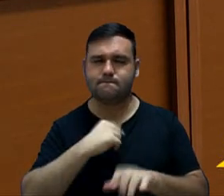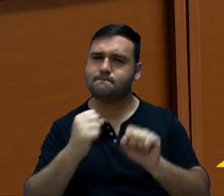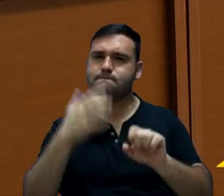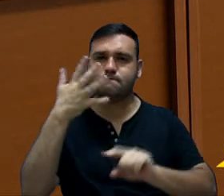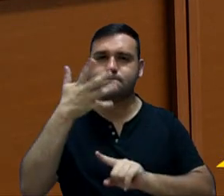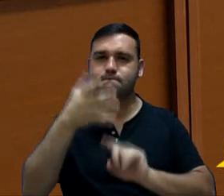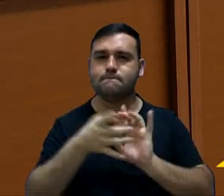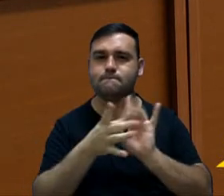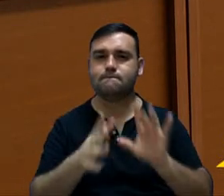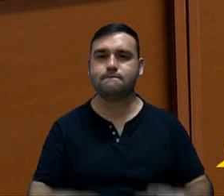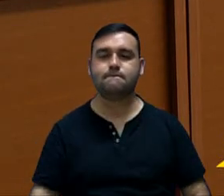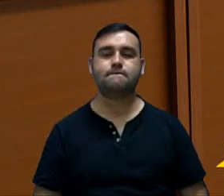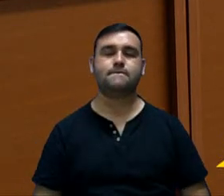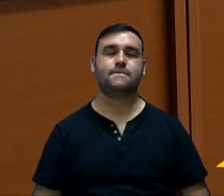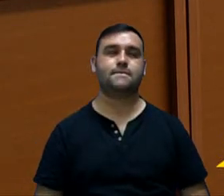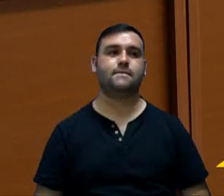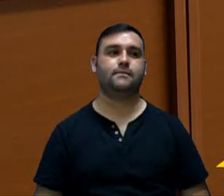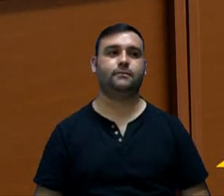a palavra.